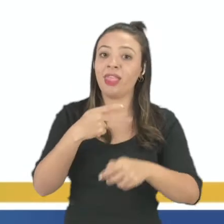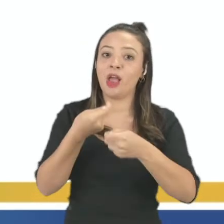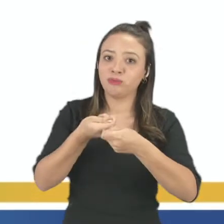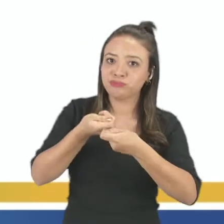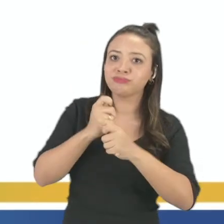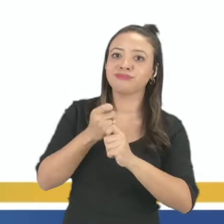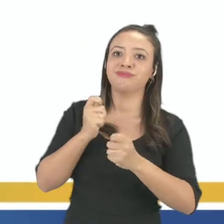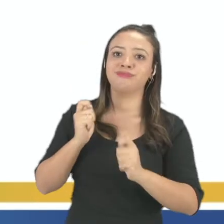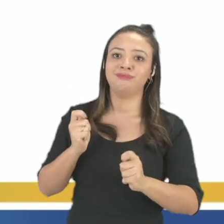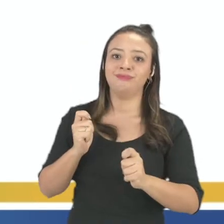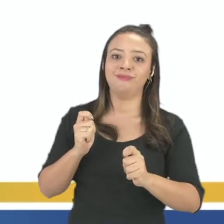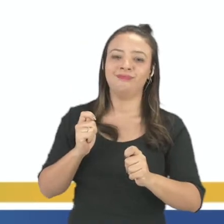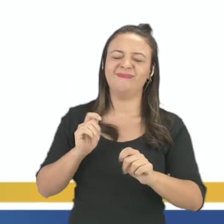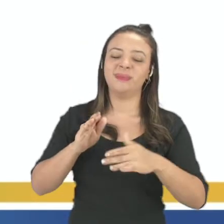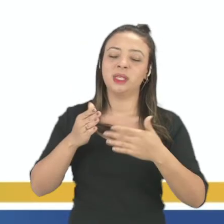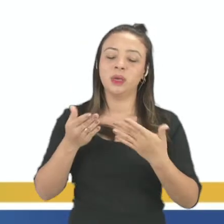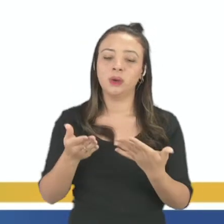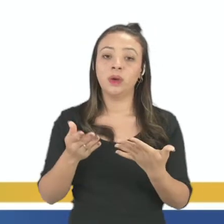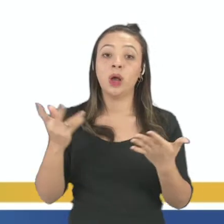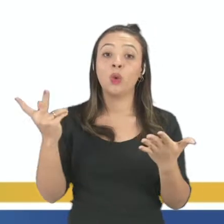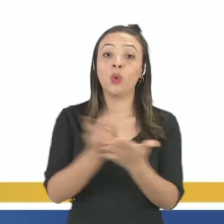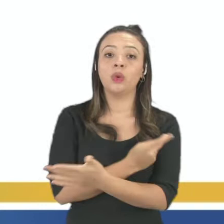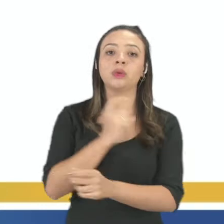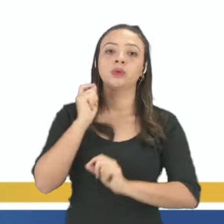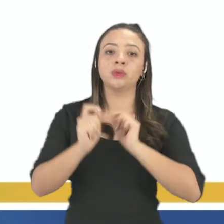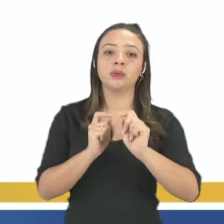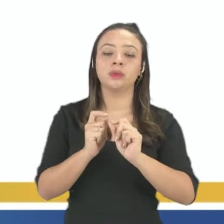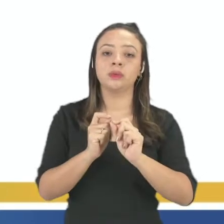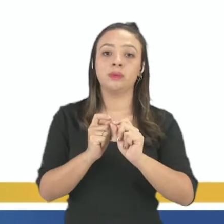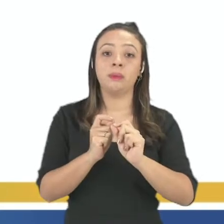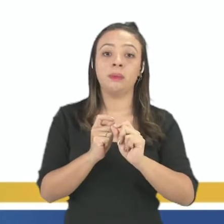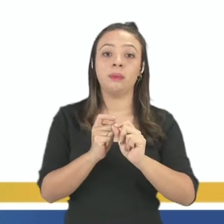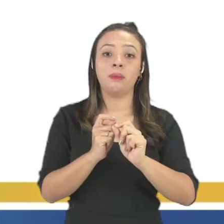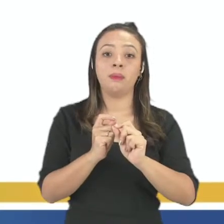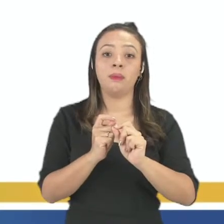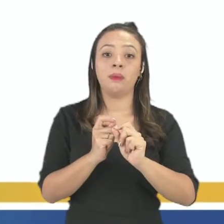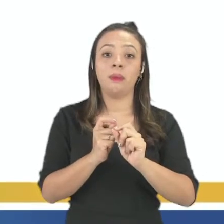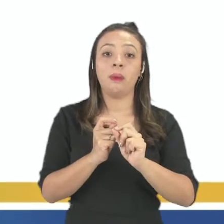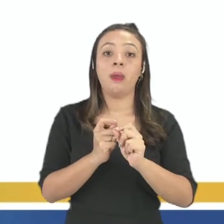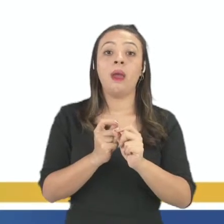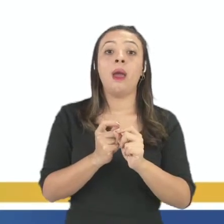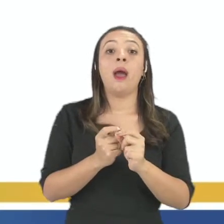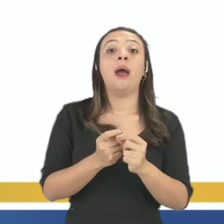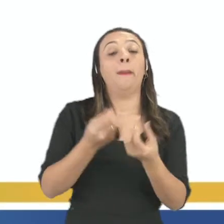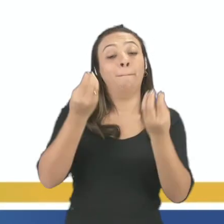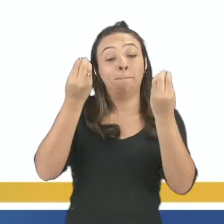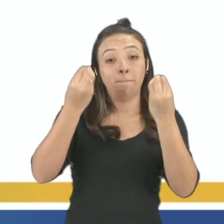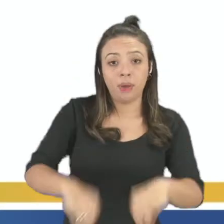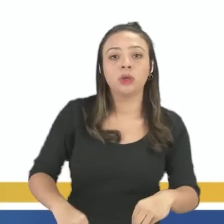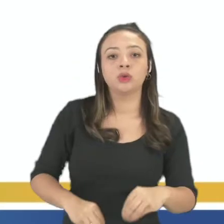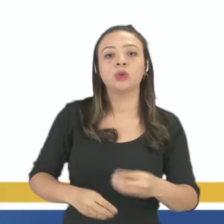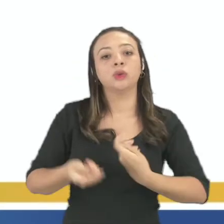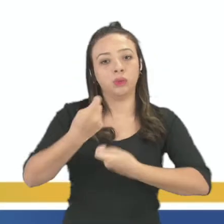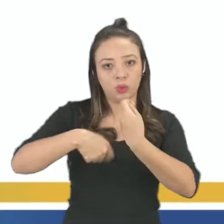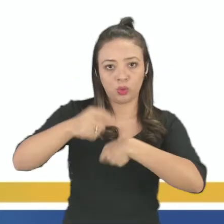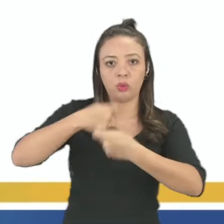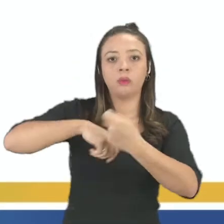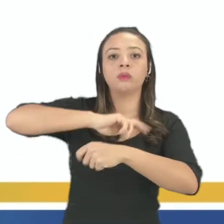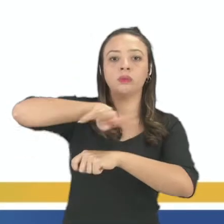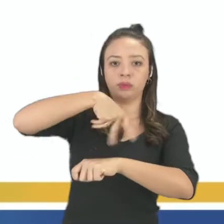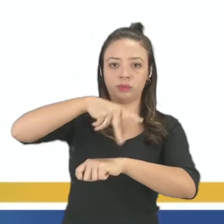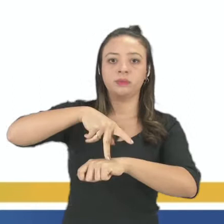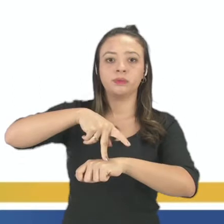é que isso vai acontecer? Isso vai acontecer que isso prejudica, tá? Principalmente a questão econômica, né? Porque